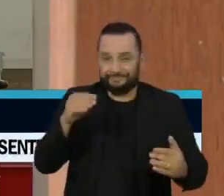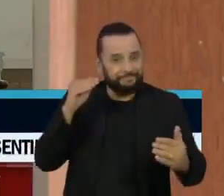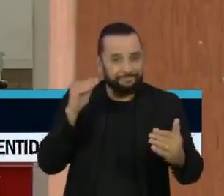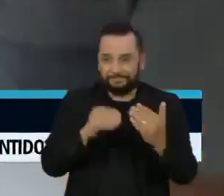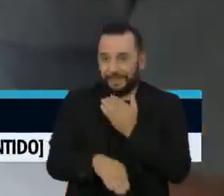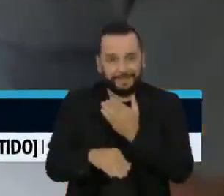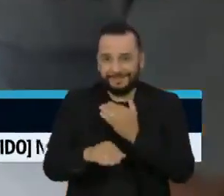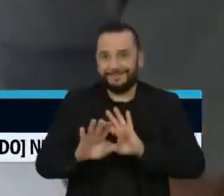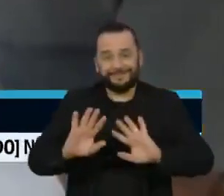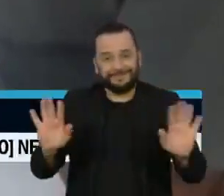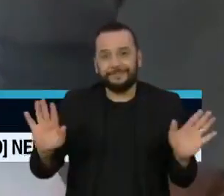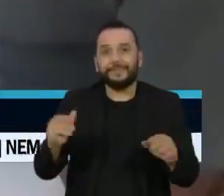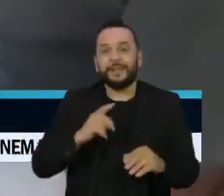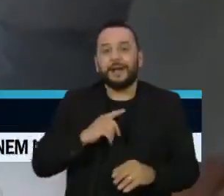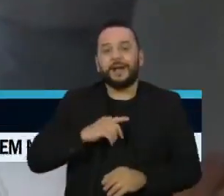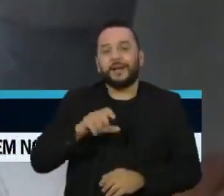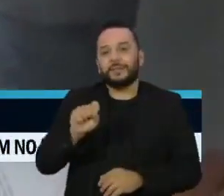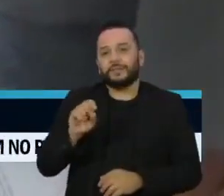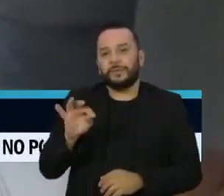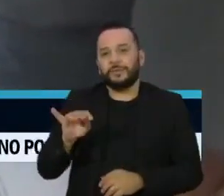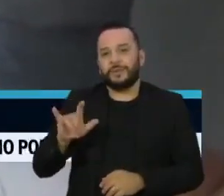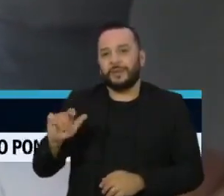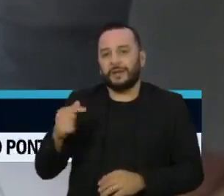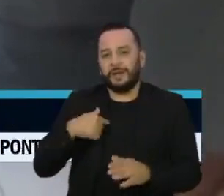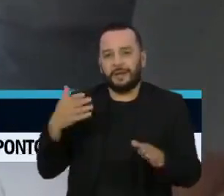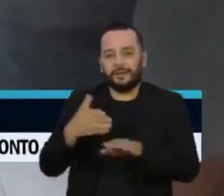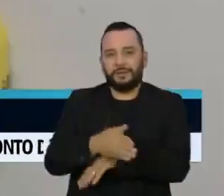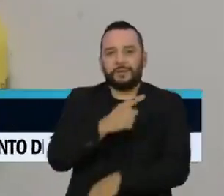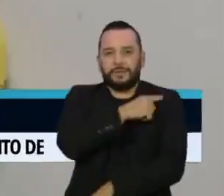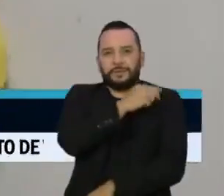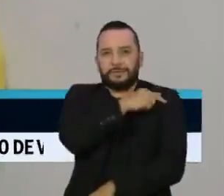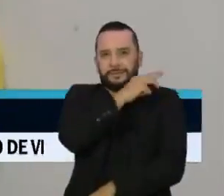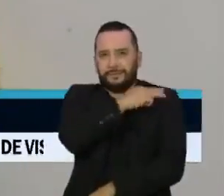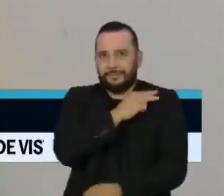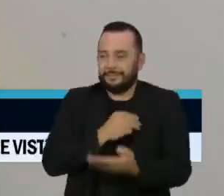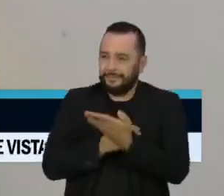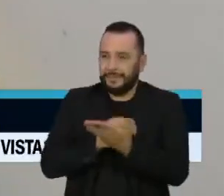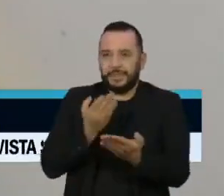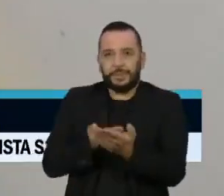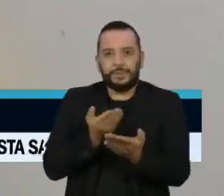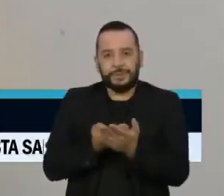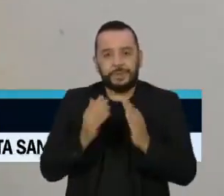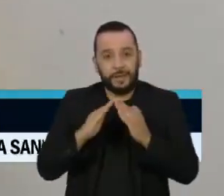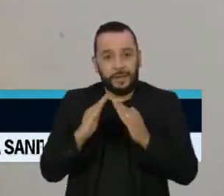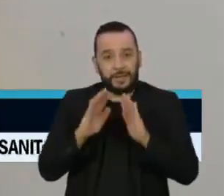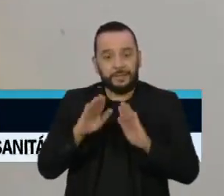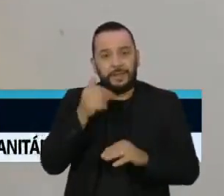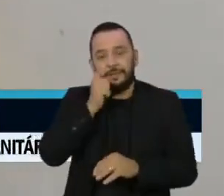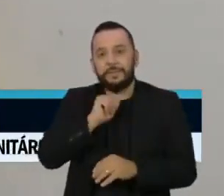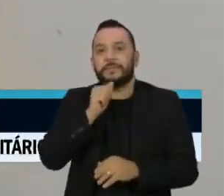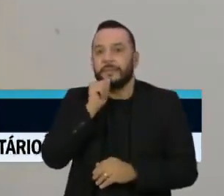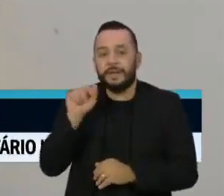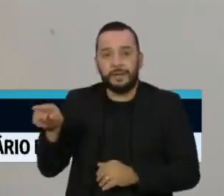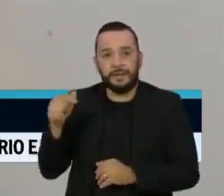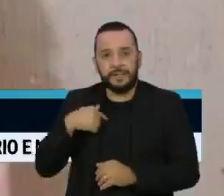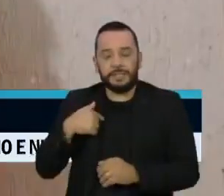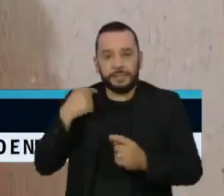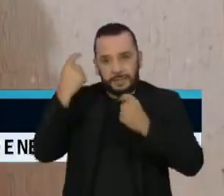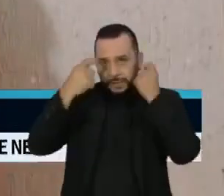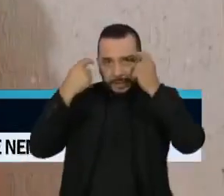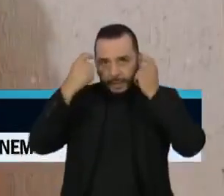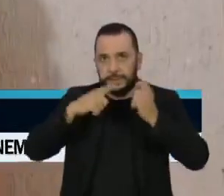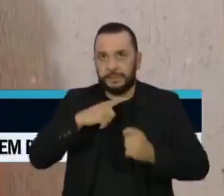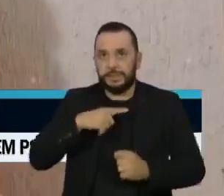da realidade. A Sofia acaba de ingressar no ensino médio público. Tem estudado em casa, mas a mãe está apreensiva.